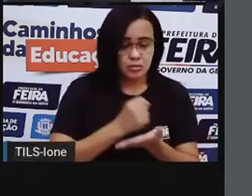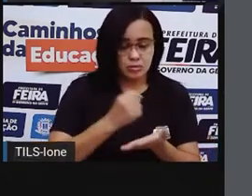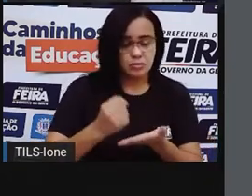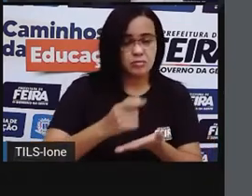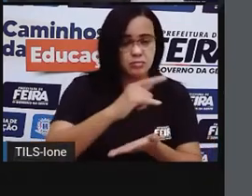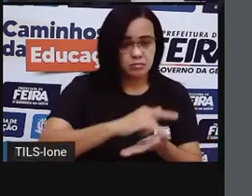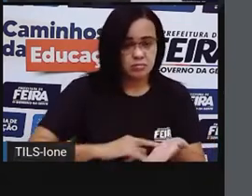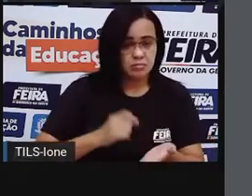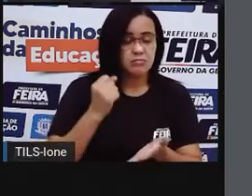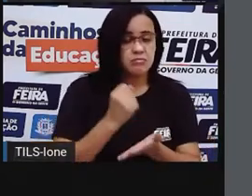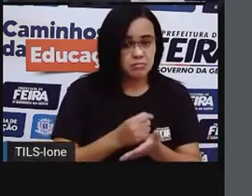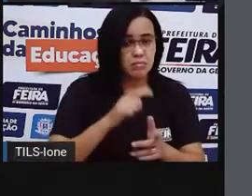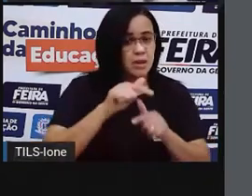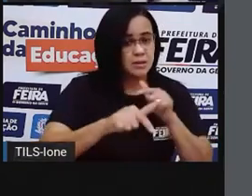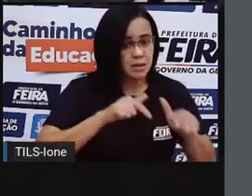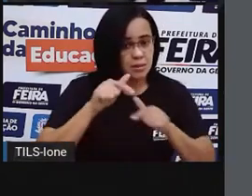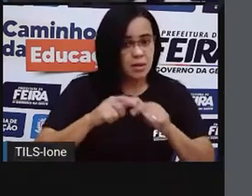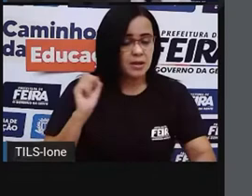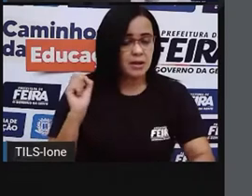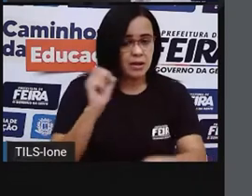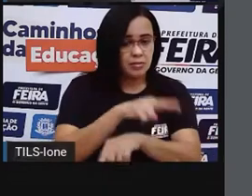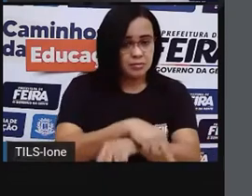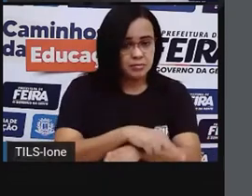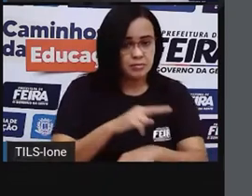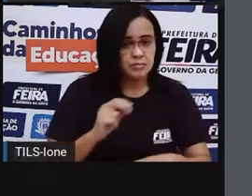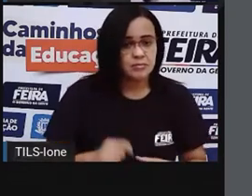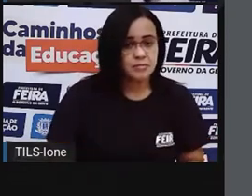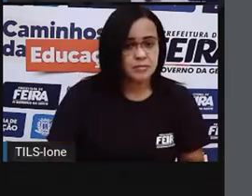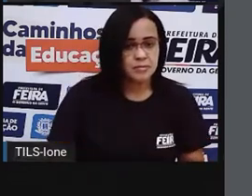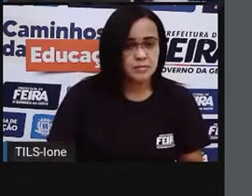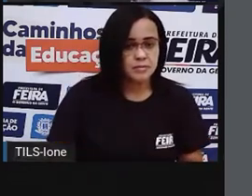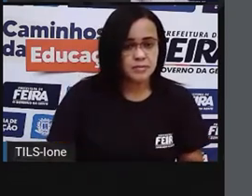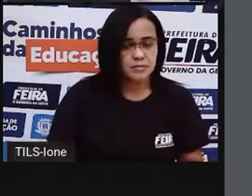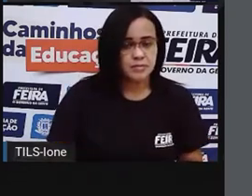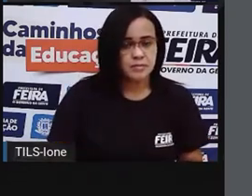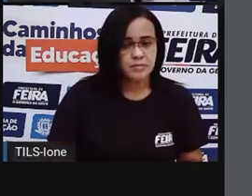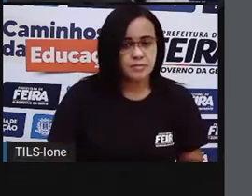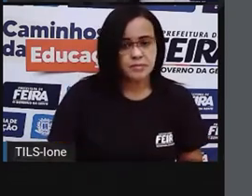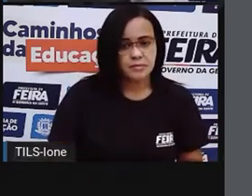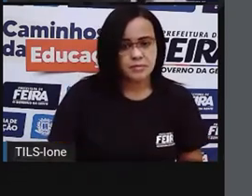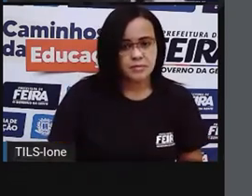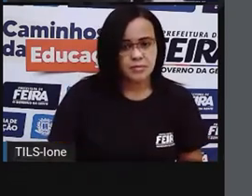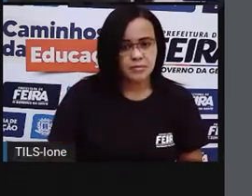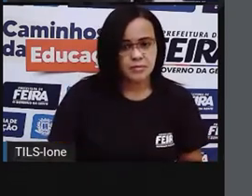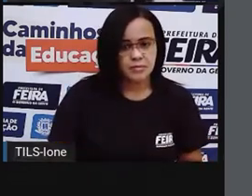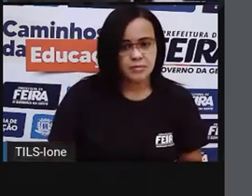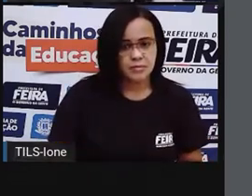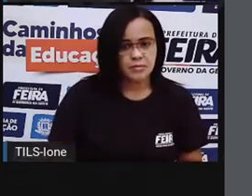gigante e desatou a limpar os bichos de cada estante.